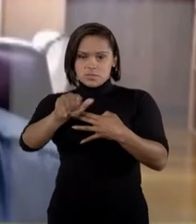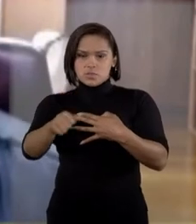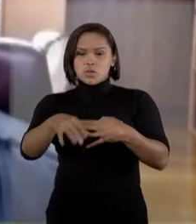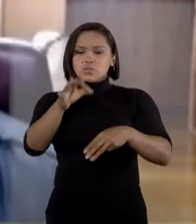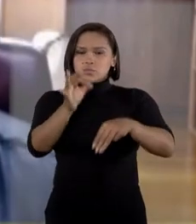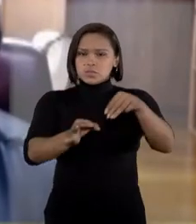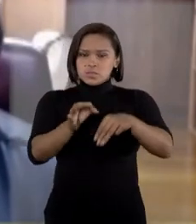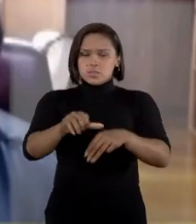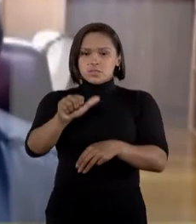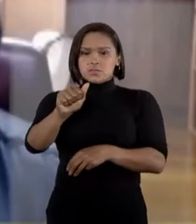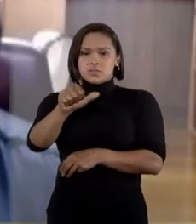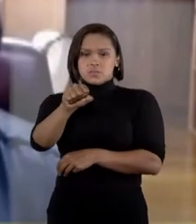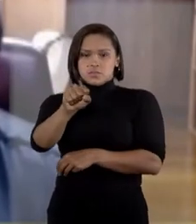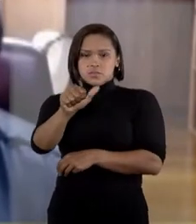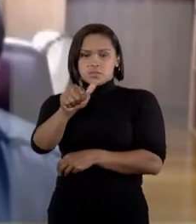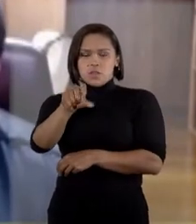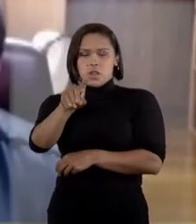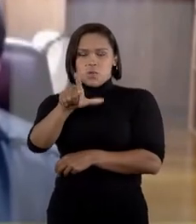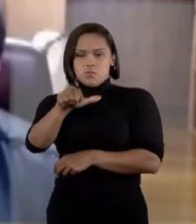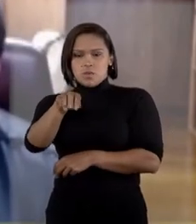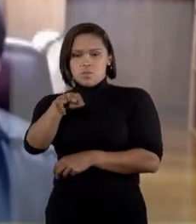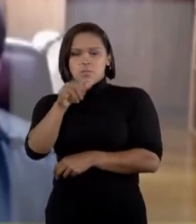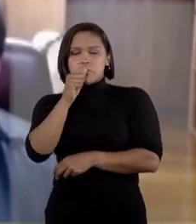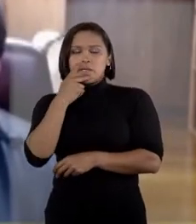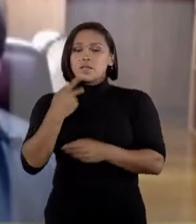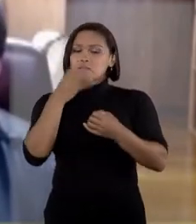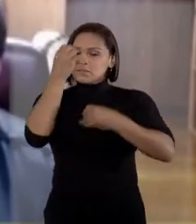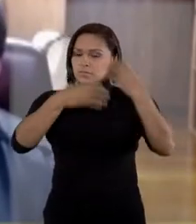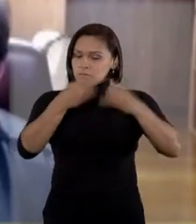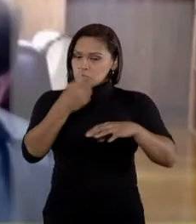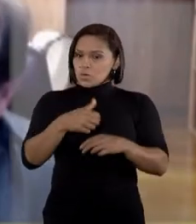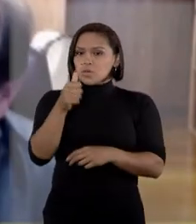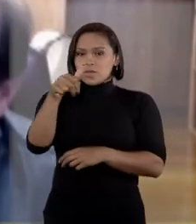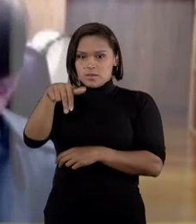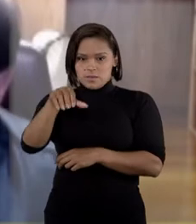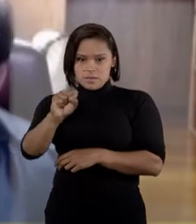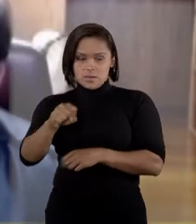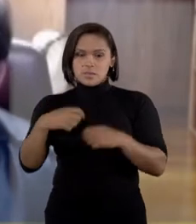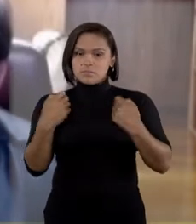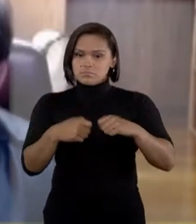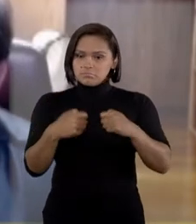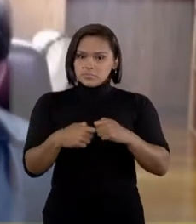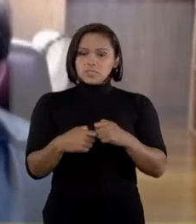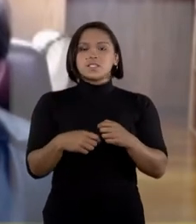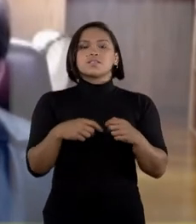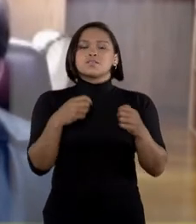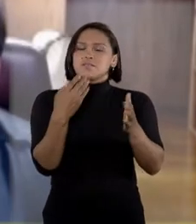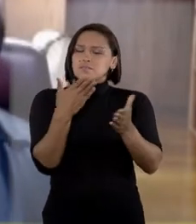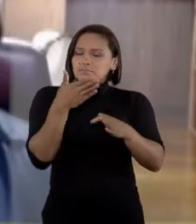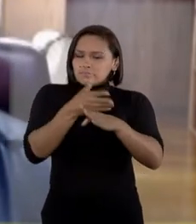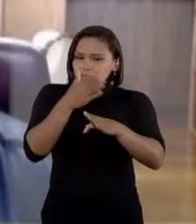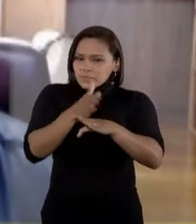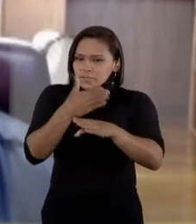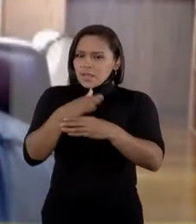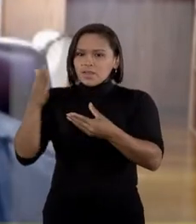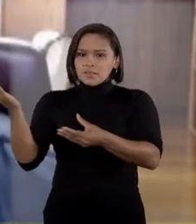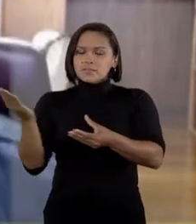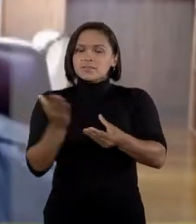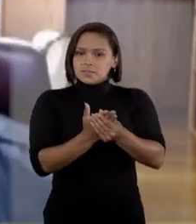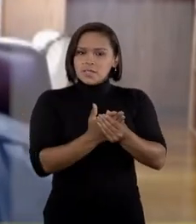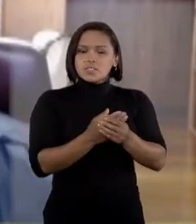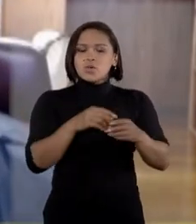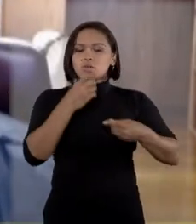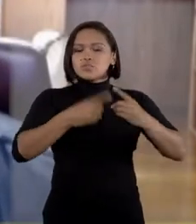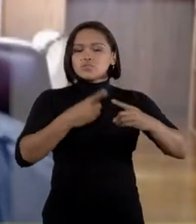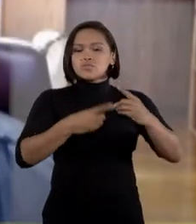o ministro Luiz Felipe Salomão fundamentou a atuação da ANS como lites com sorte, necessária em ações nas quais se